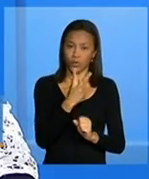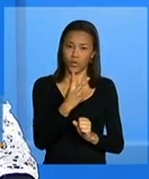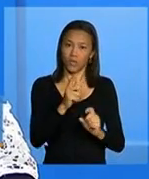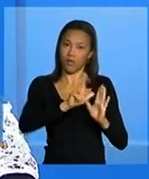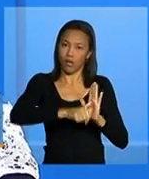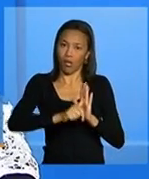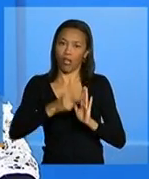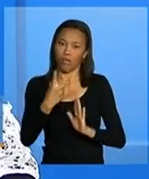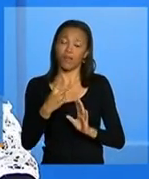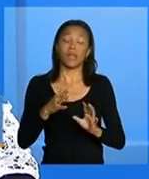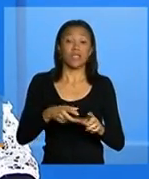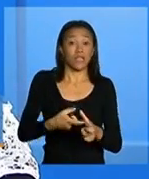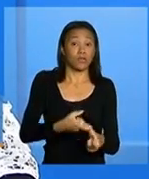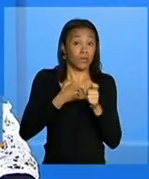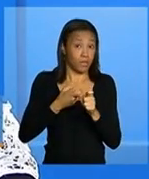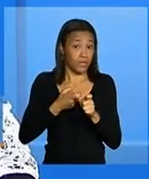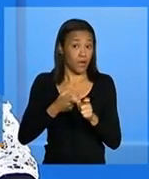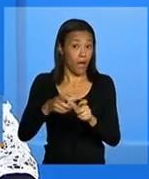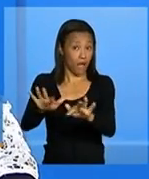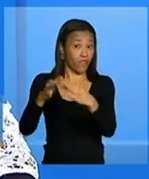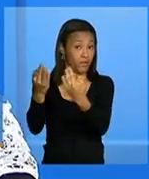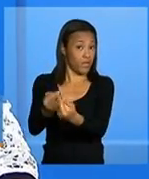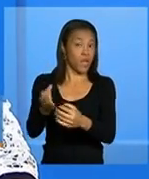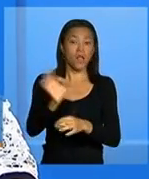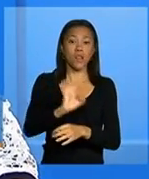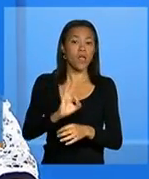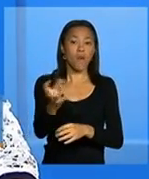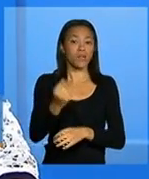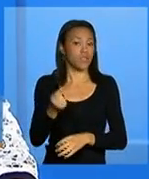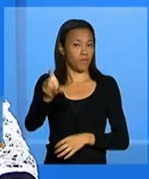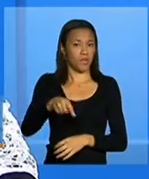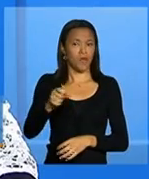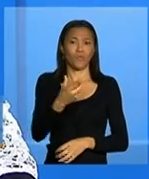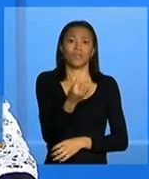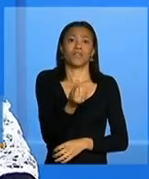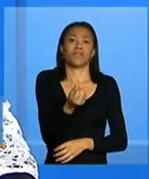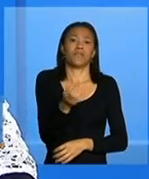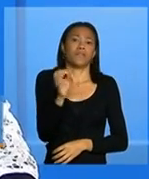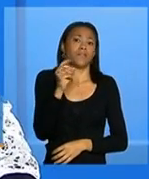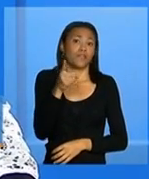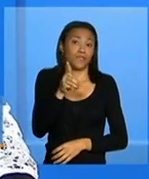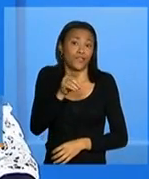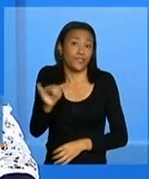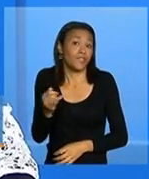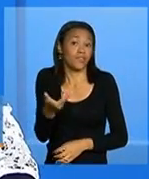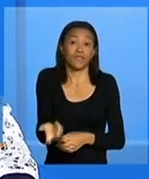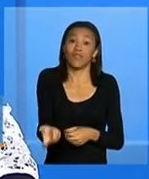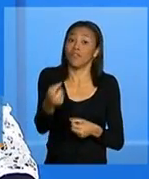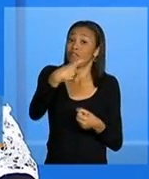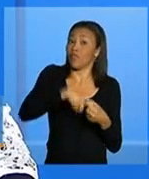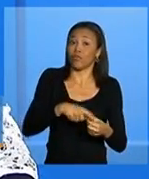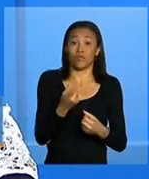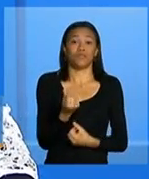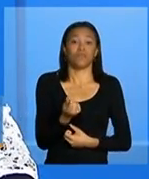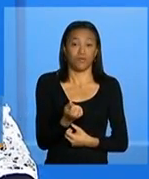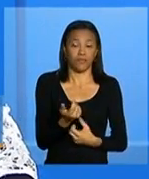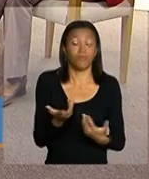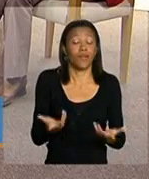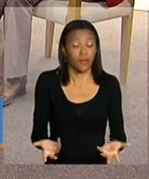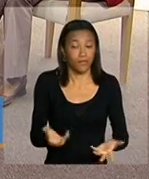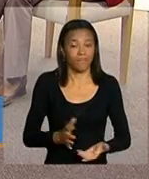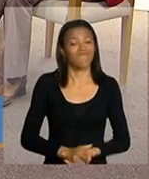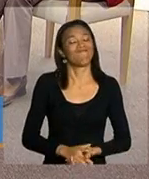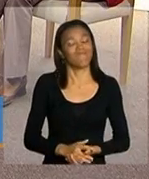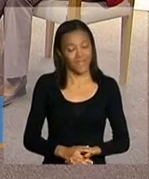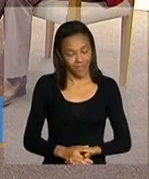suspensão a família fica sem receber o benefício por 60 dias sem retorno desse benefício essas